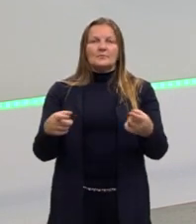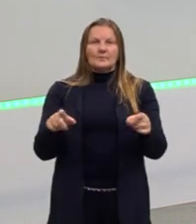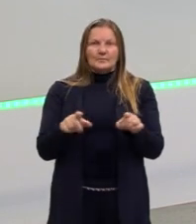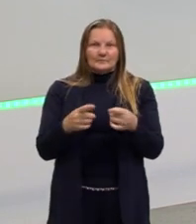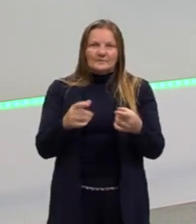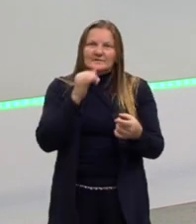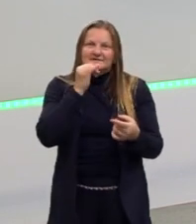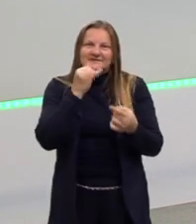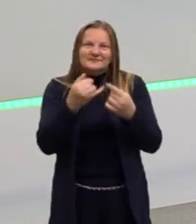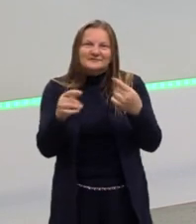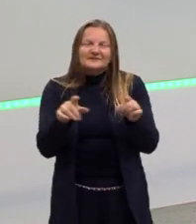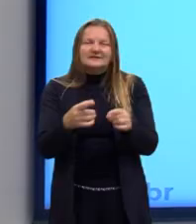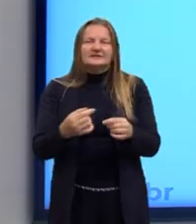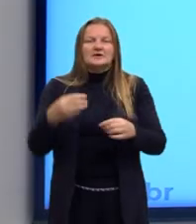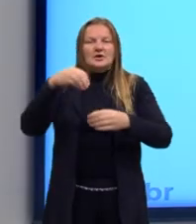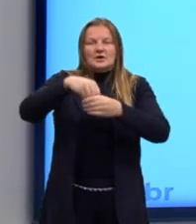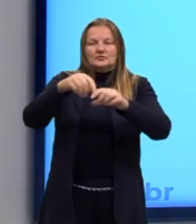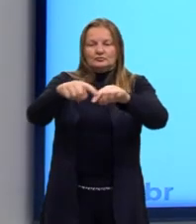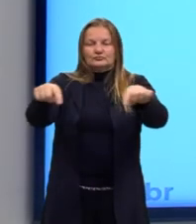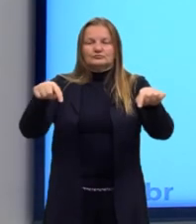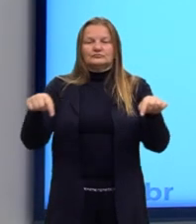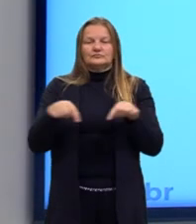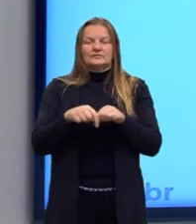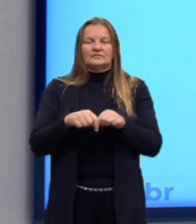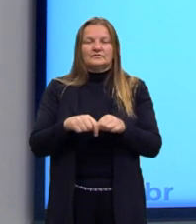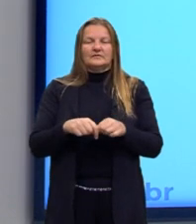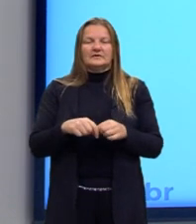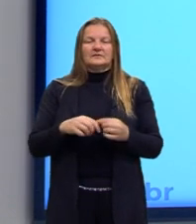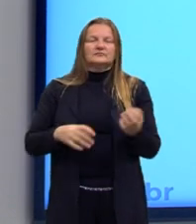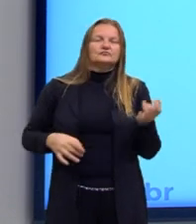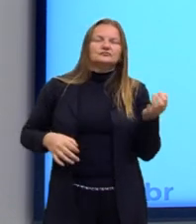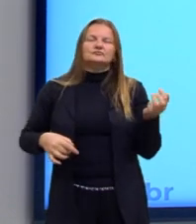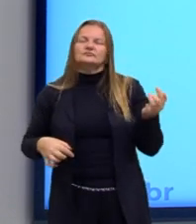entra no estúdio e vai gravar um solo.